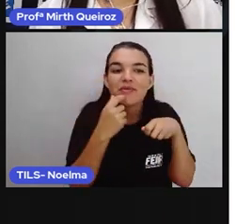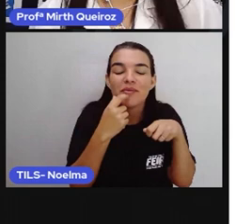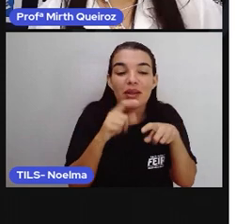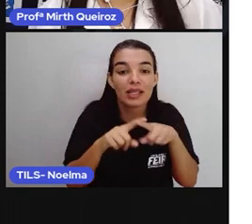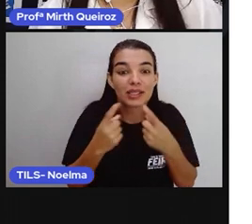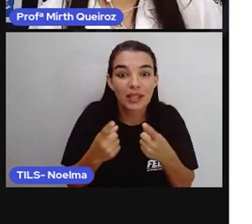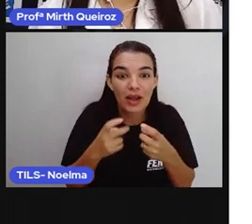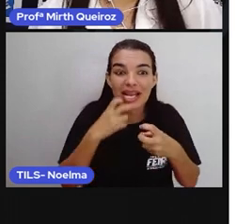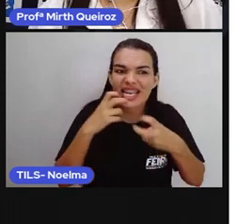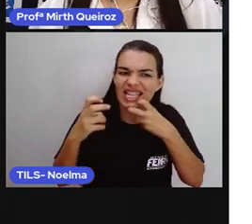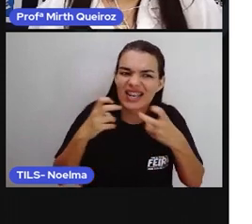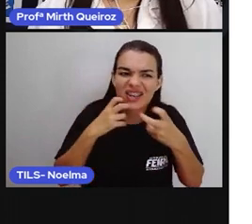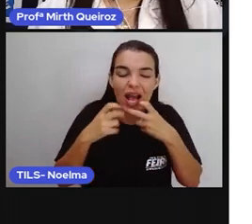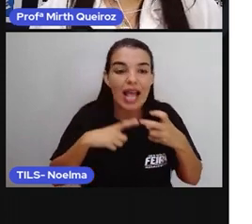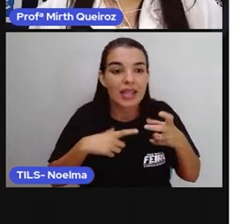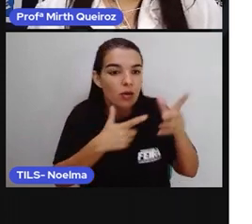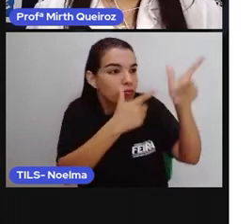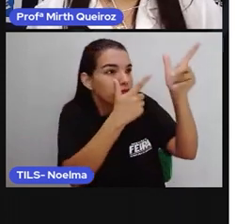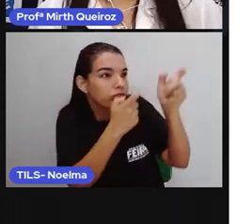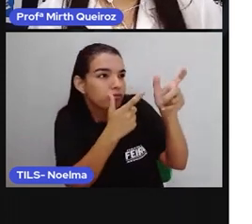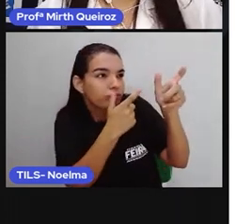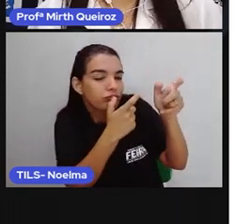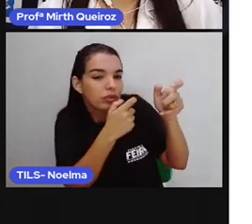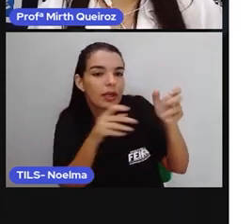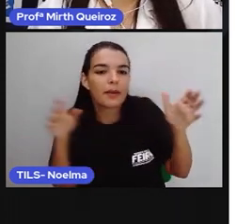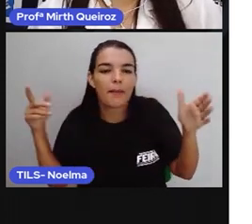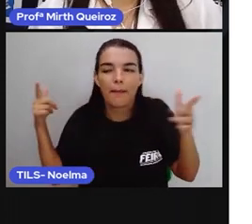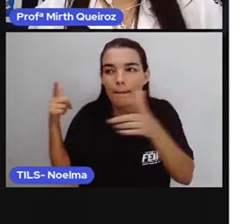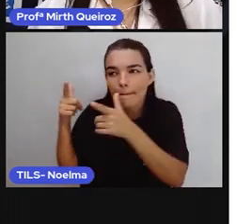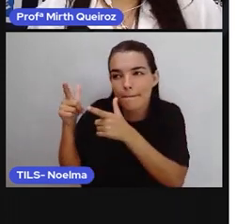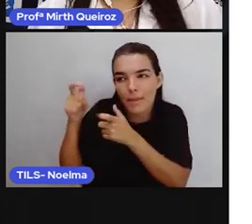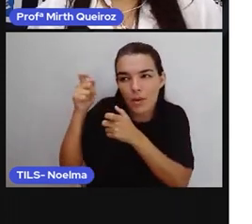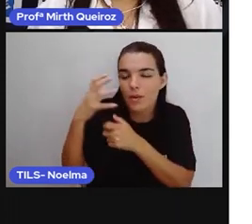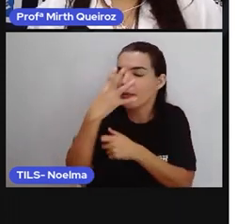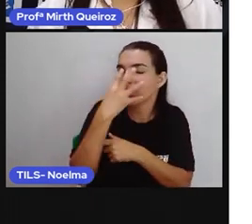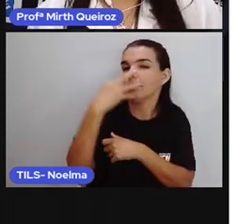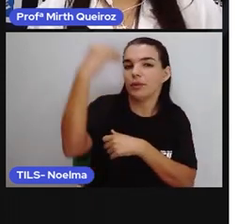aparece um caçador e mata o lobo, tá?